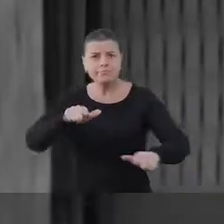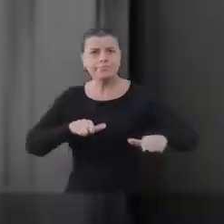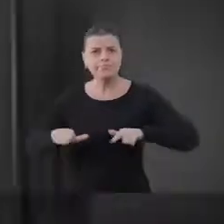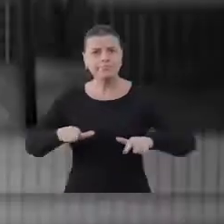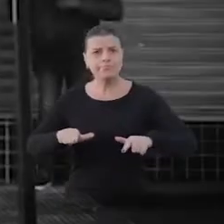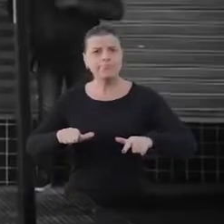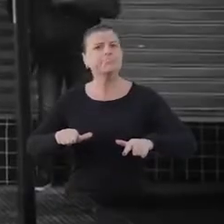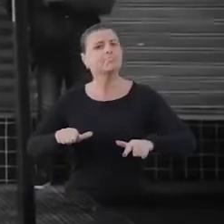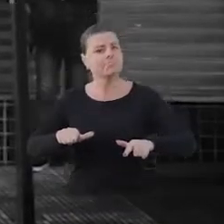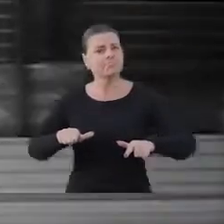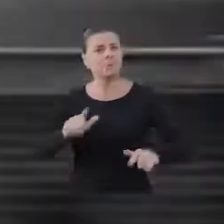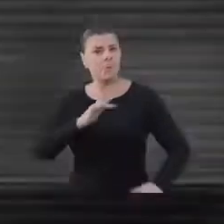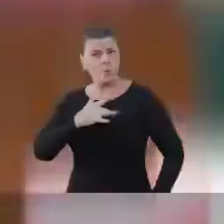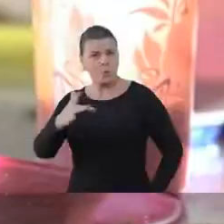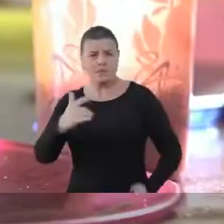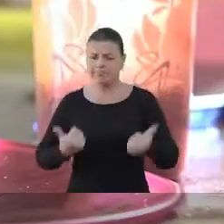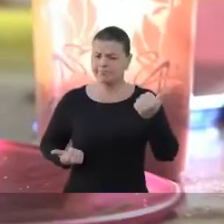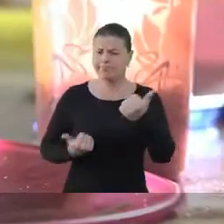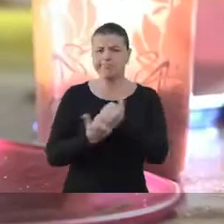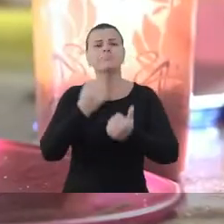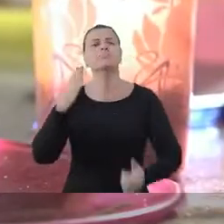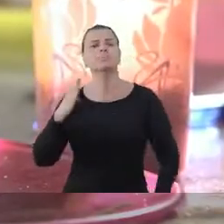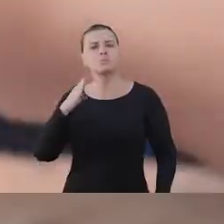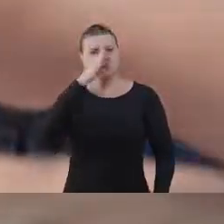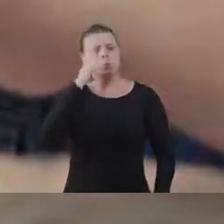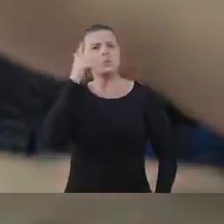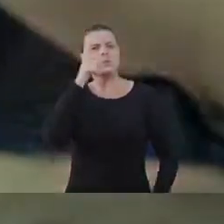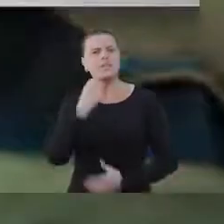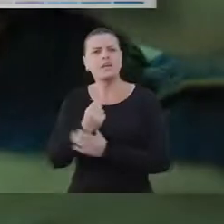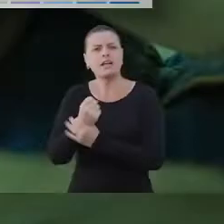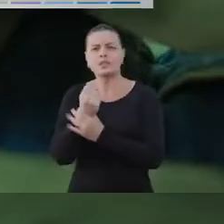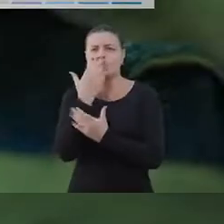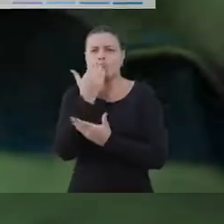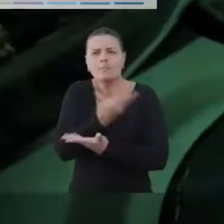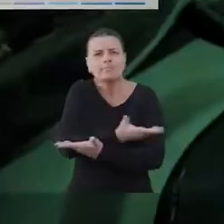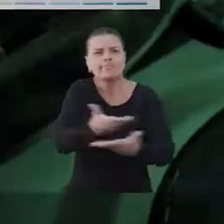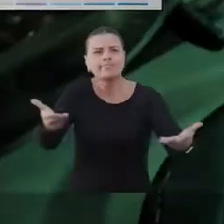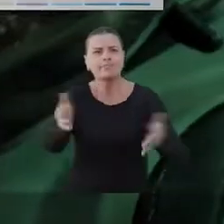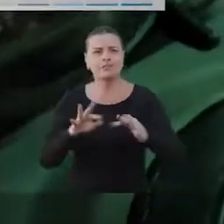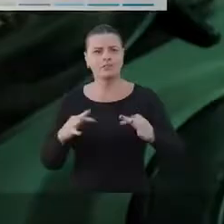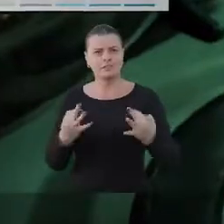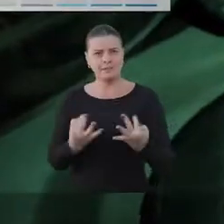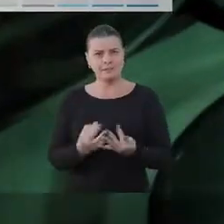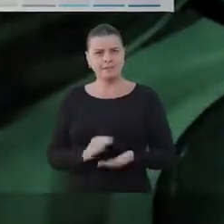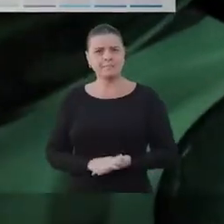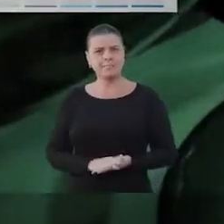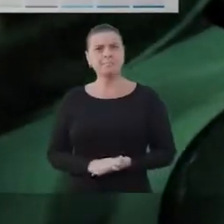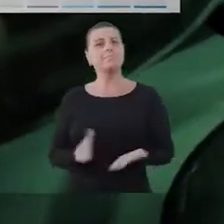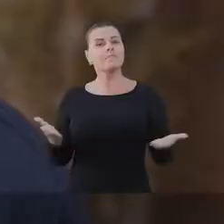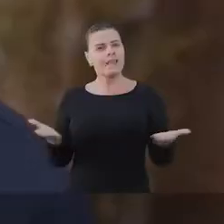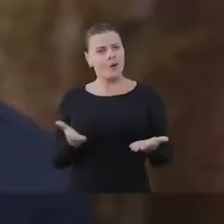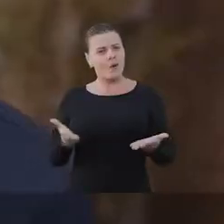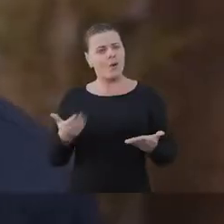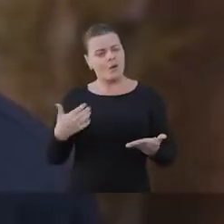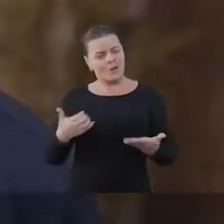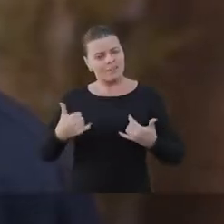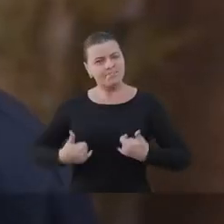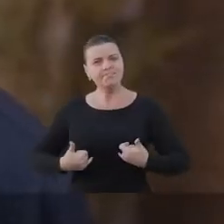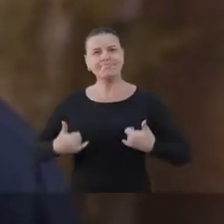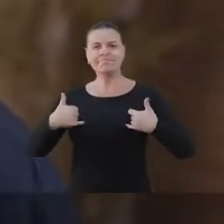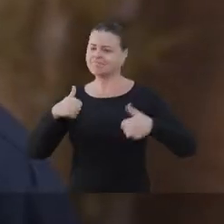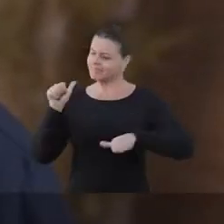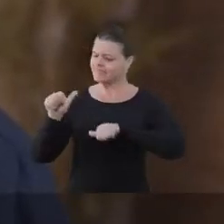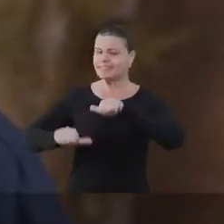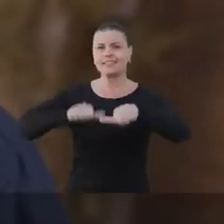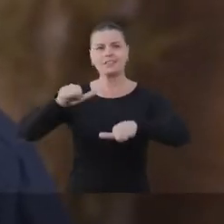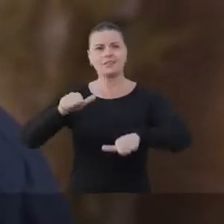impediram as pessoas de trabalhar, o braço direito de Bolsonaro garantia comida na mesa das famílias. E agora, quero